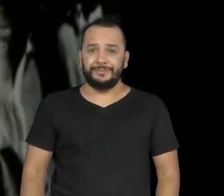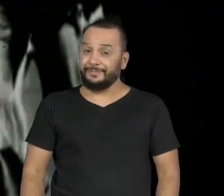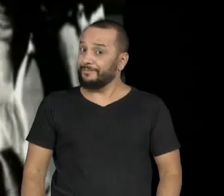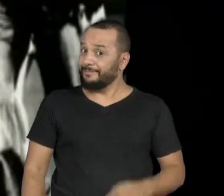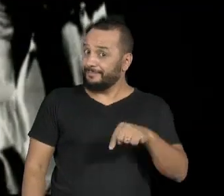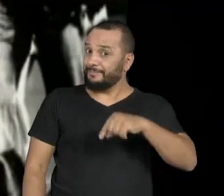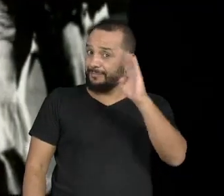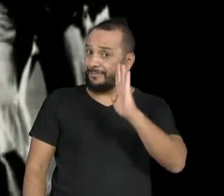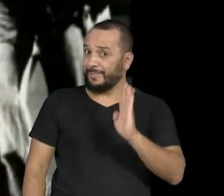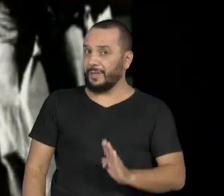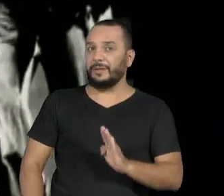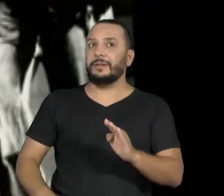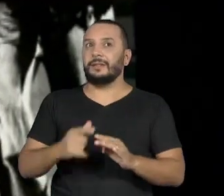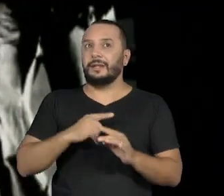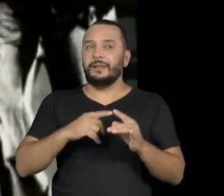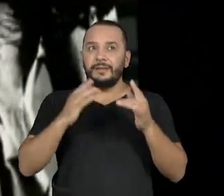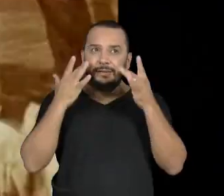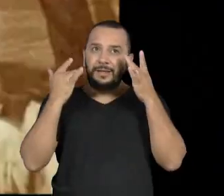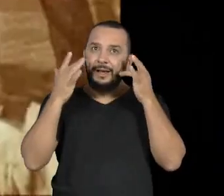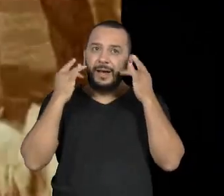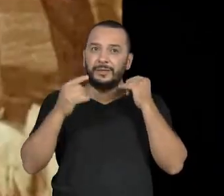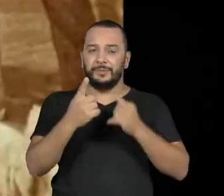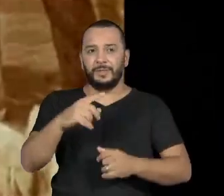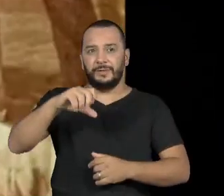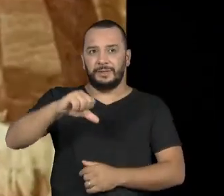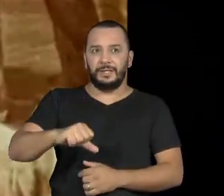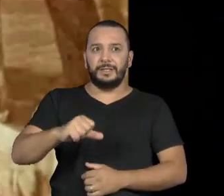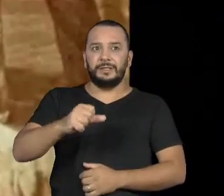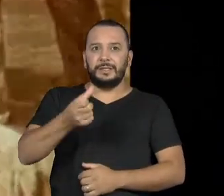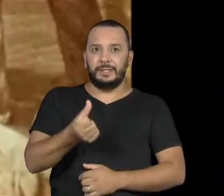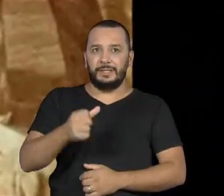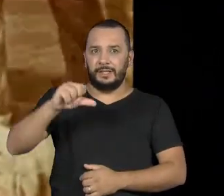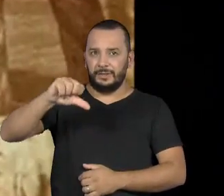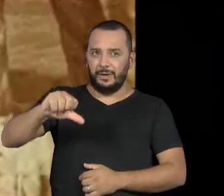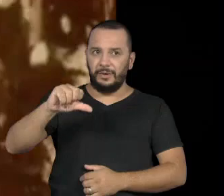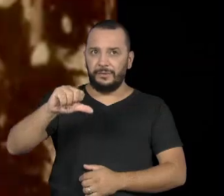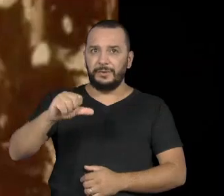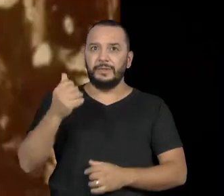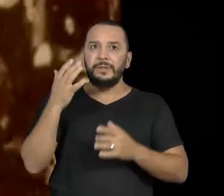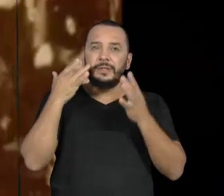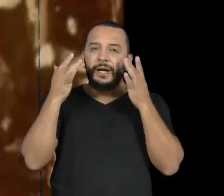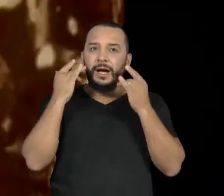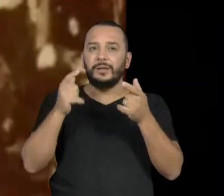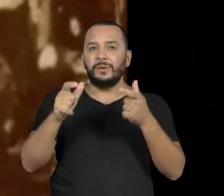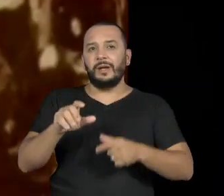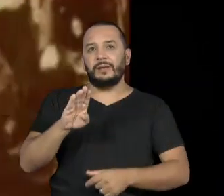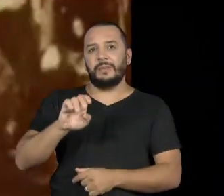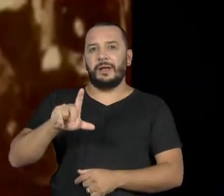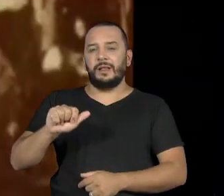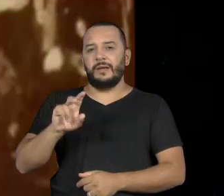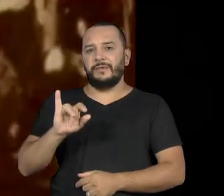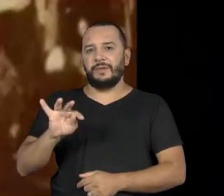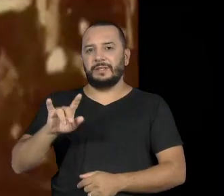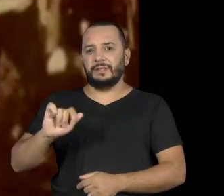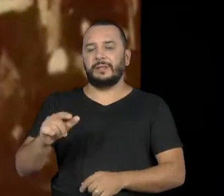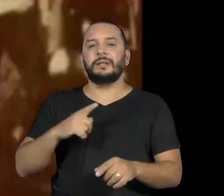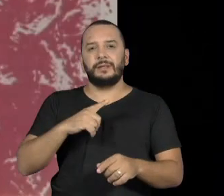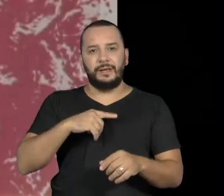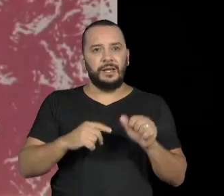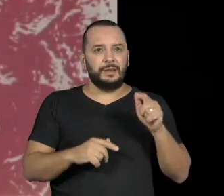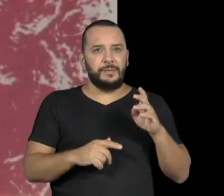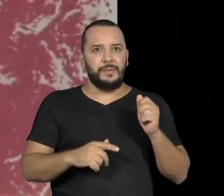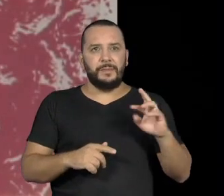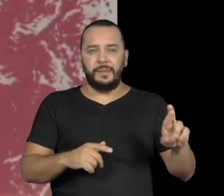No Brasil, o espetáculo estreou em 1969 no teatro Bela Vista, dirigido por Adhemar Guerra